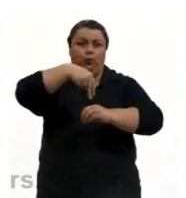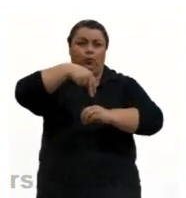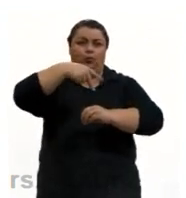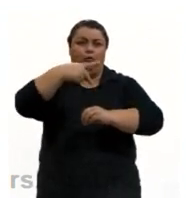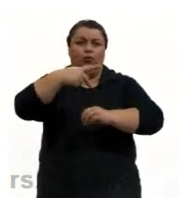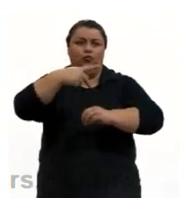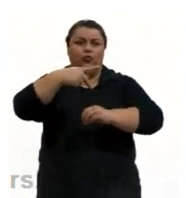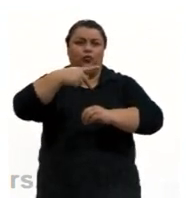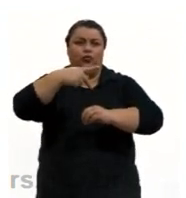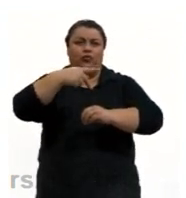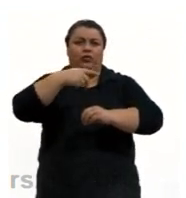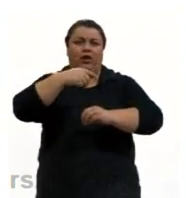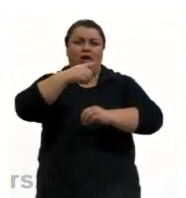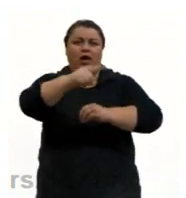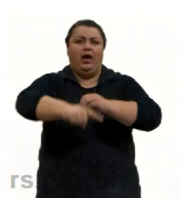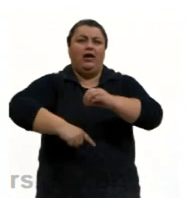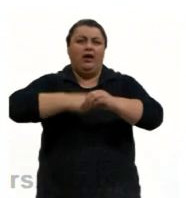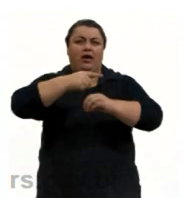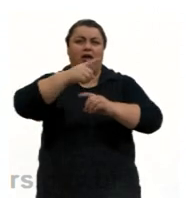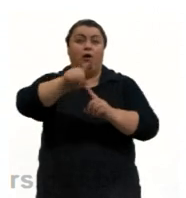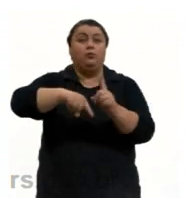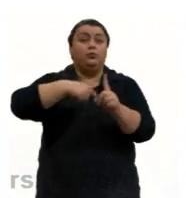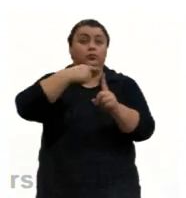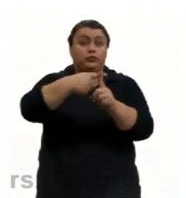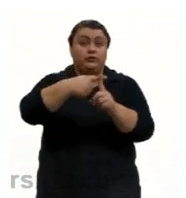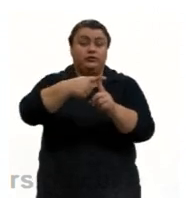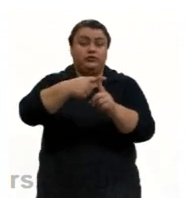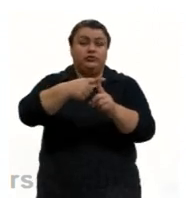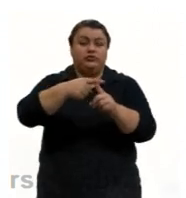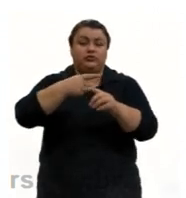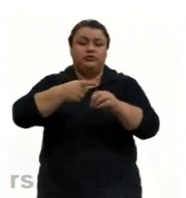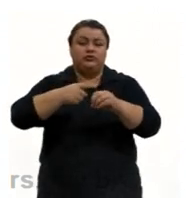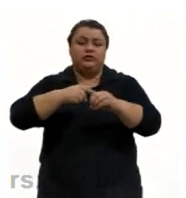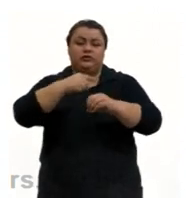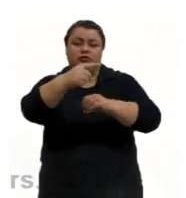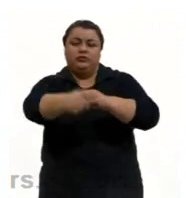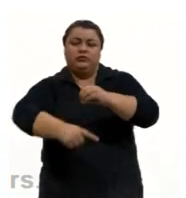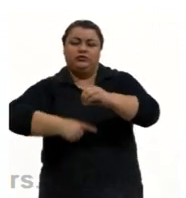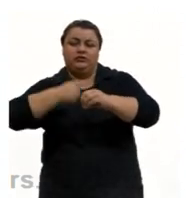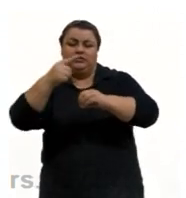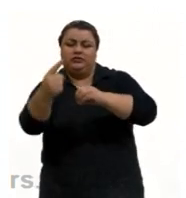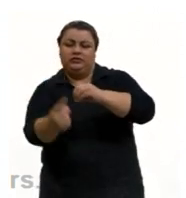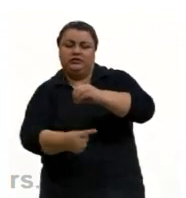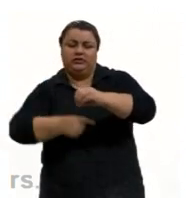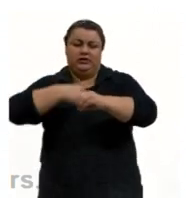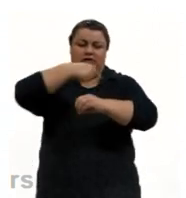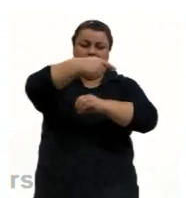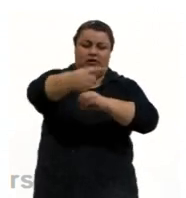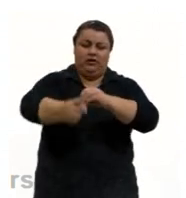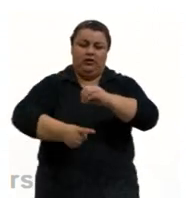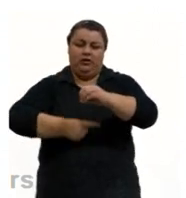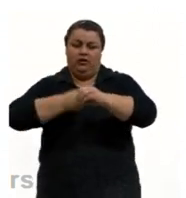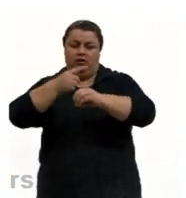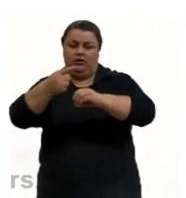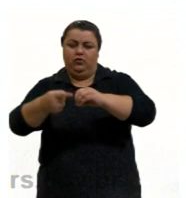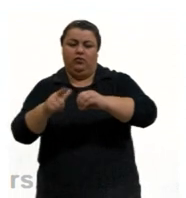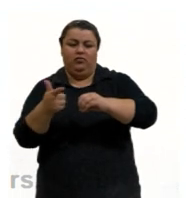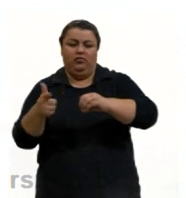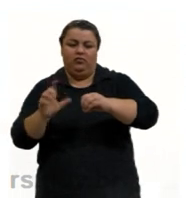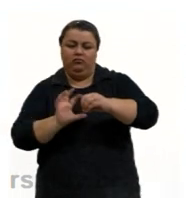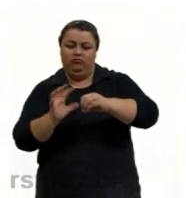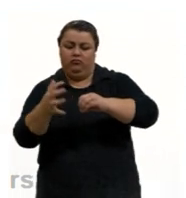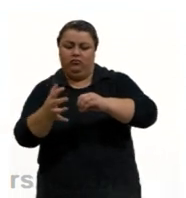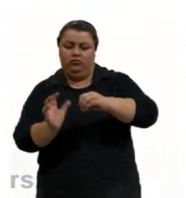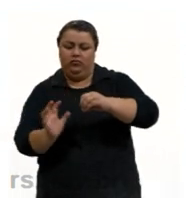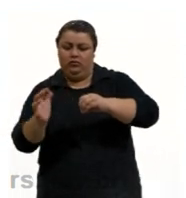carga positiva e os elétrons giram numa região praticamente vazia ao redor do núcleo,